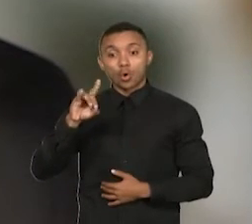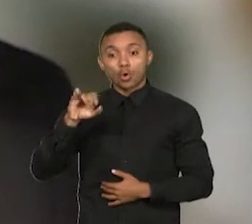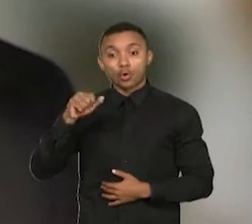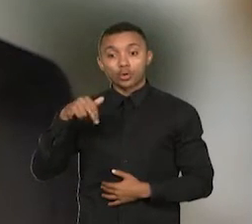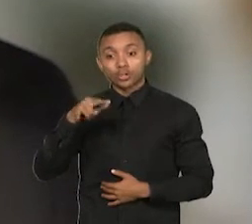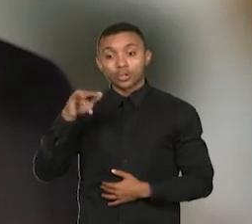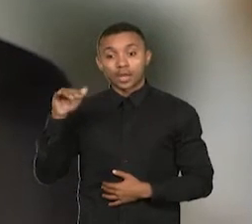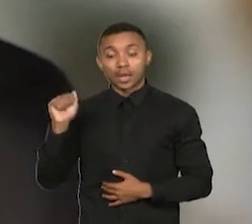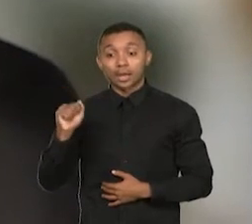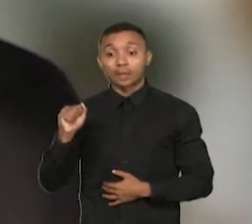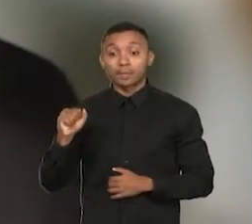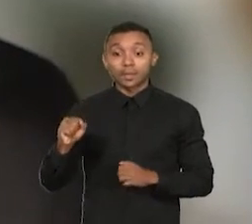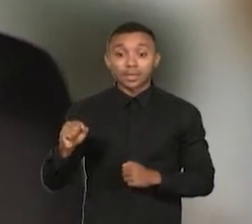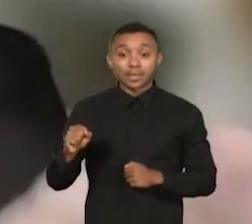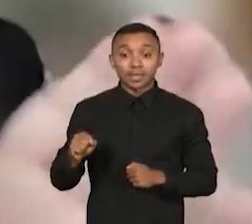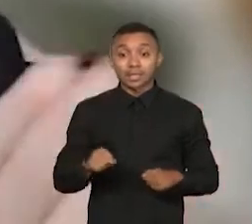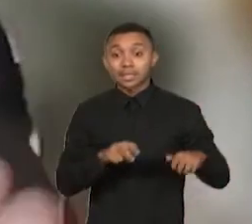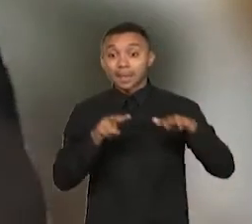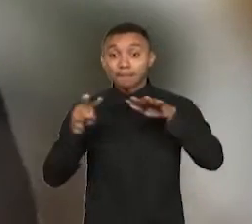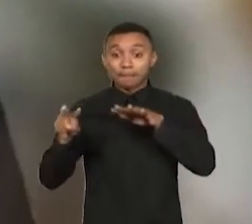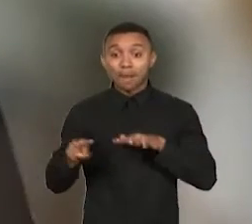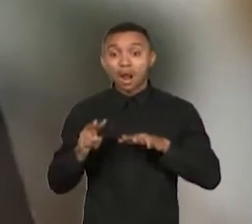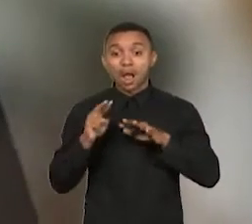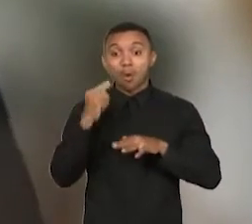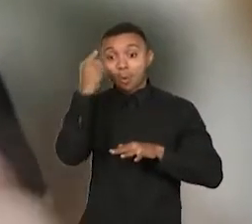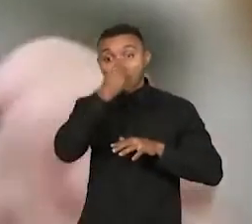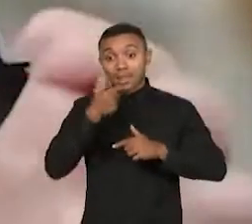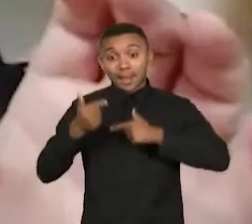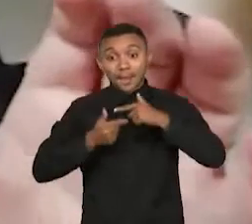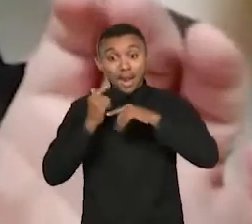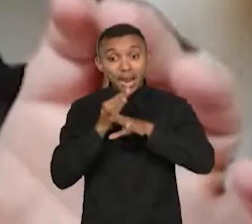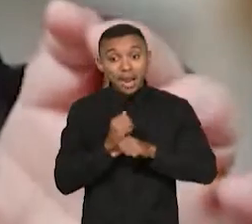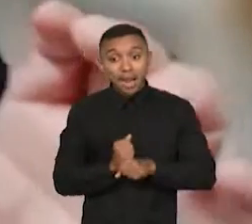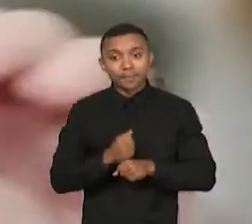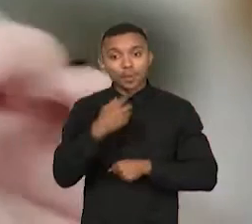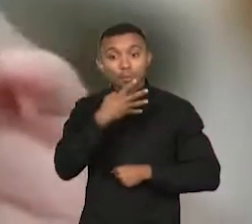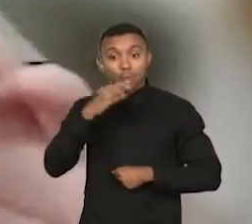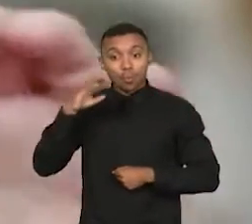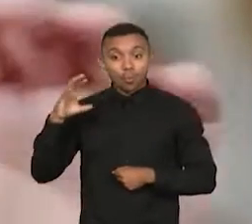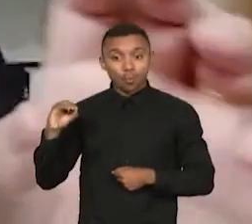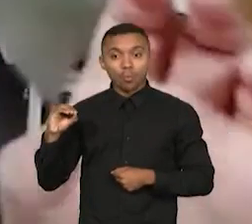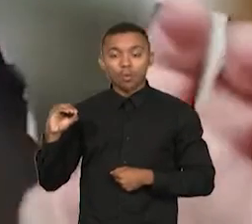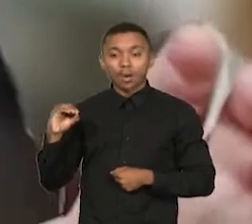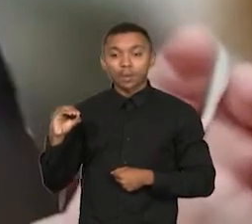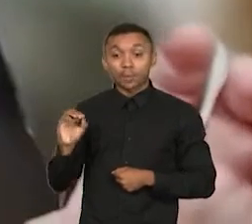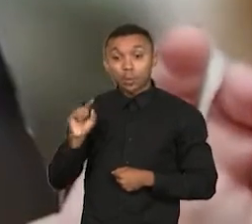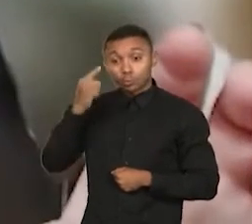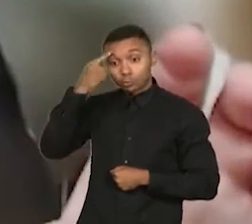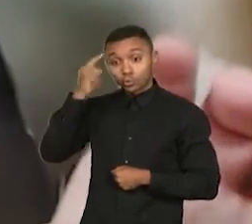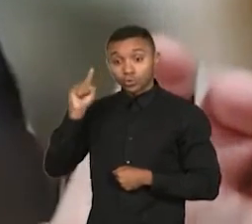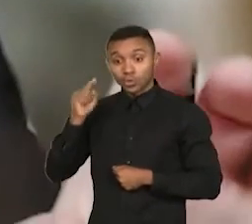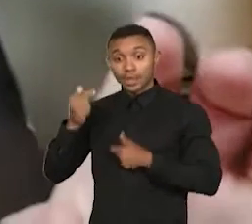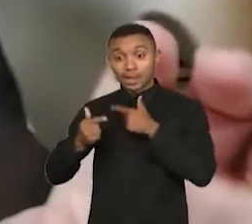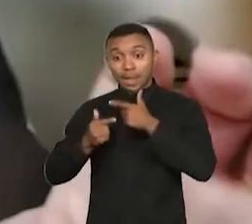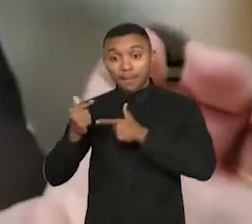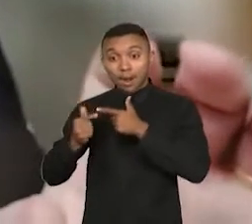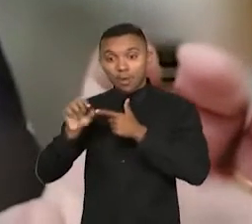horas semanais, dentro de 8 horas diárias,